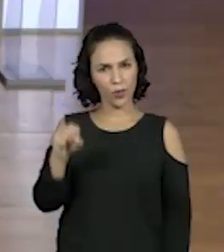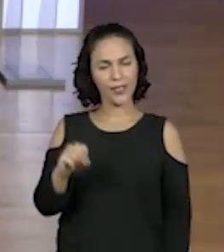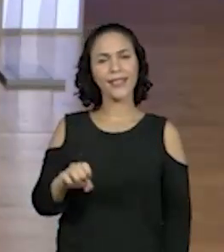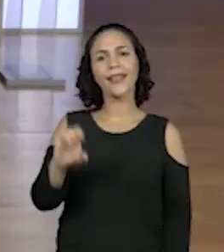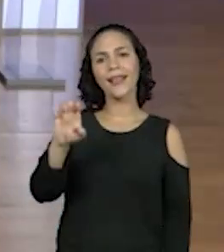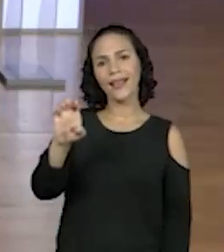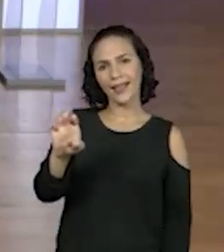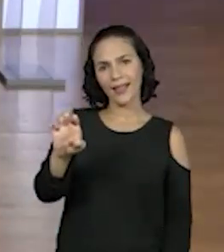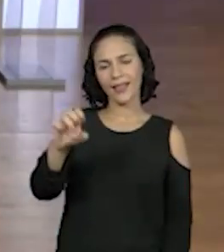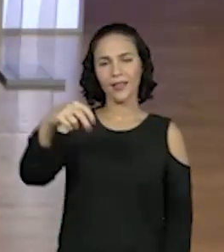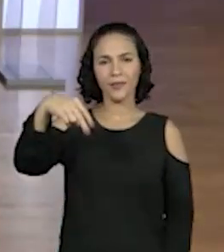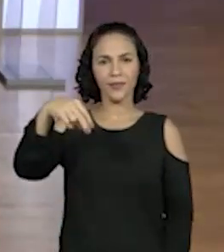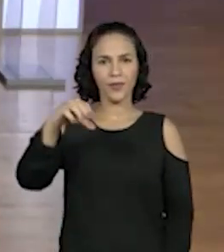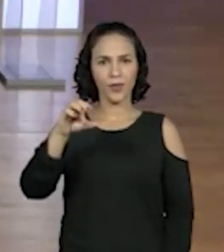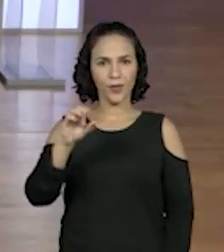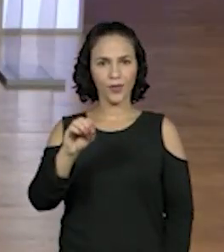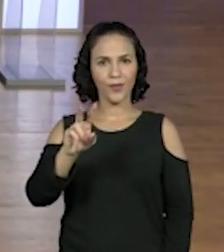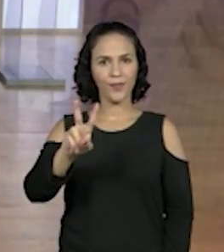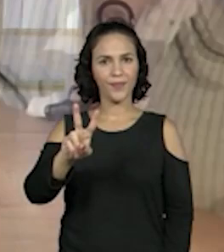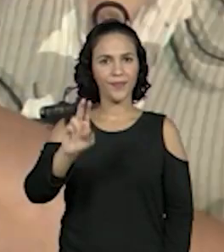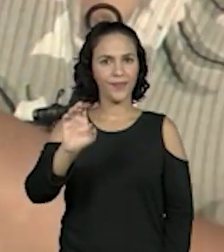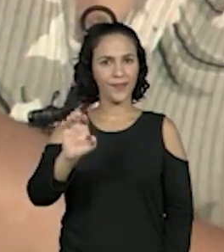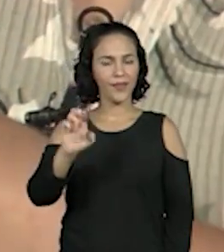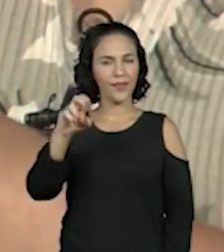500. Perfeito.